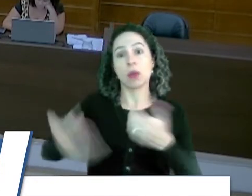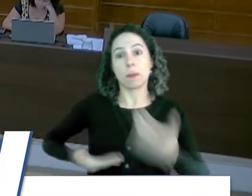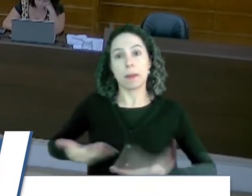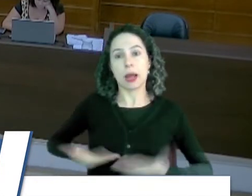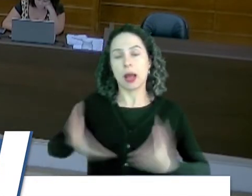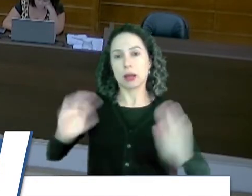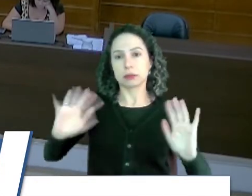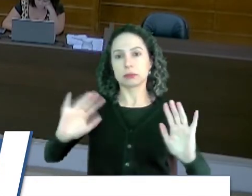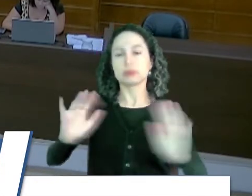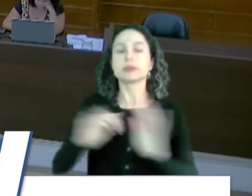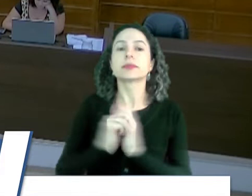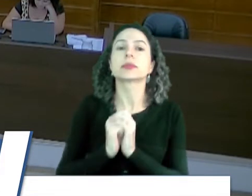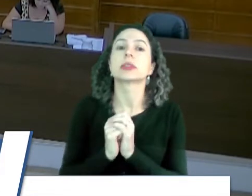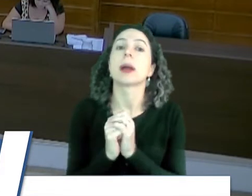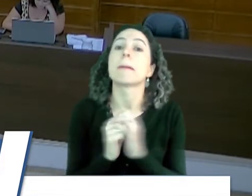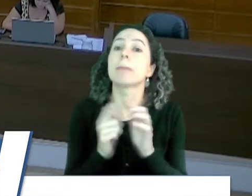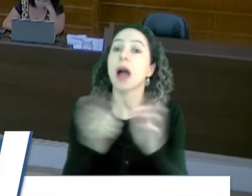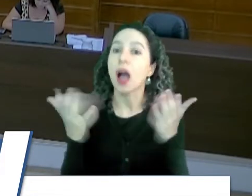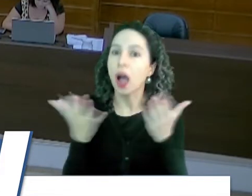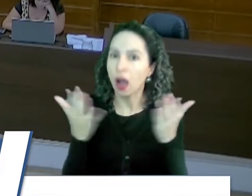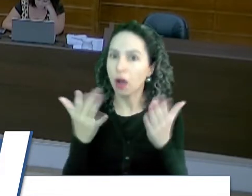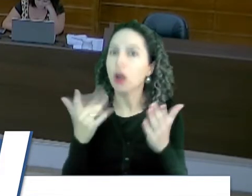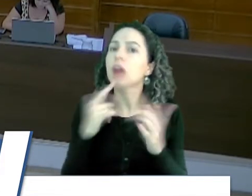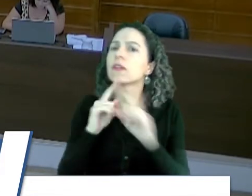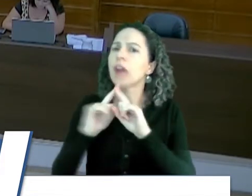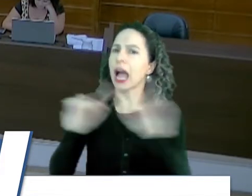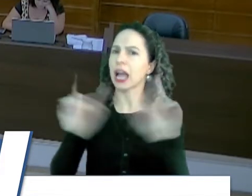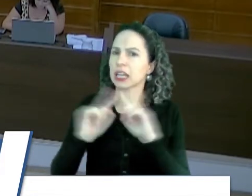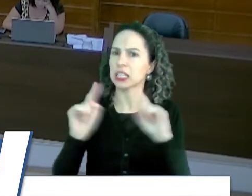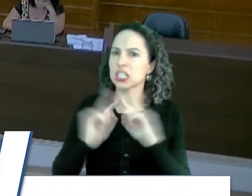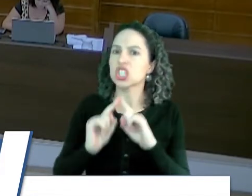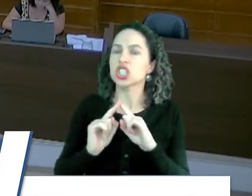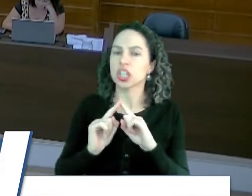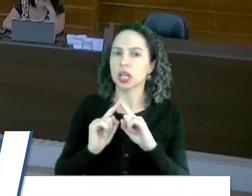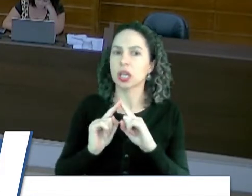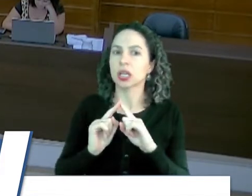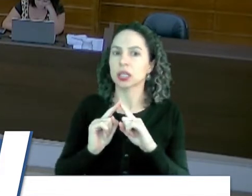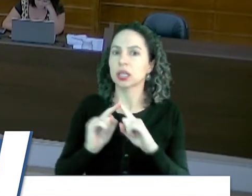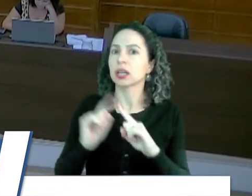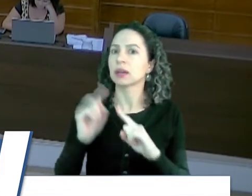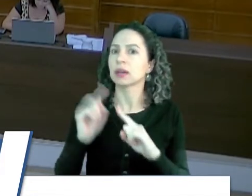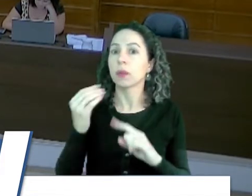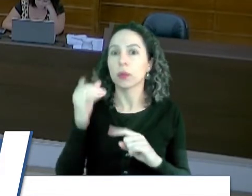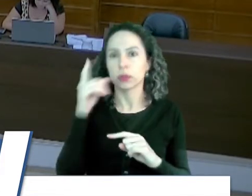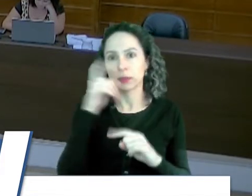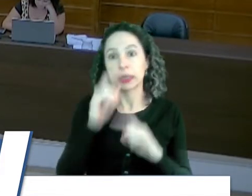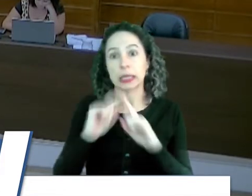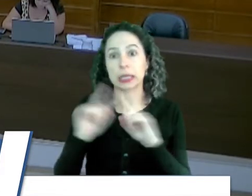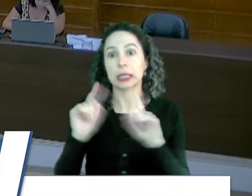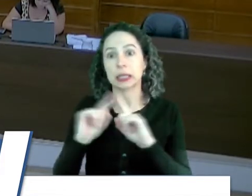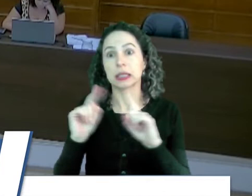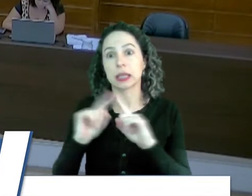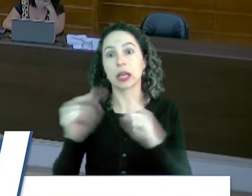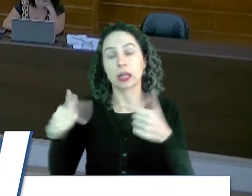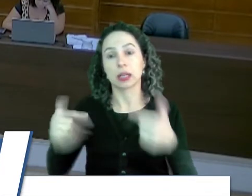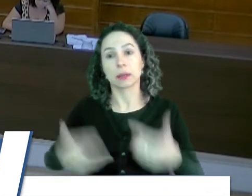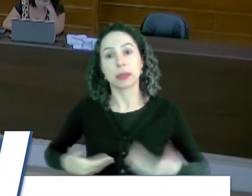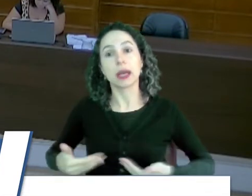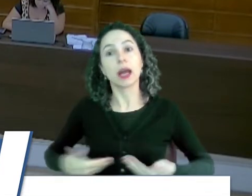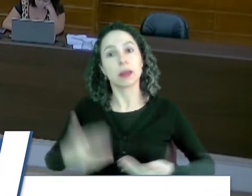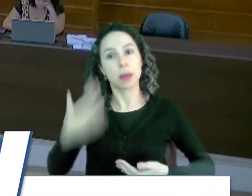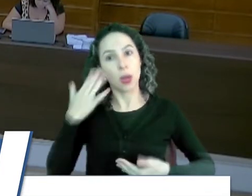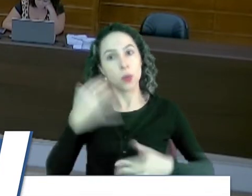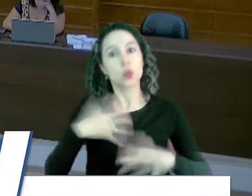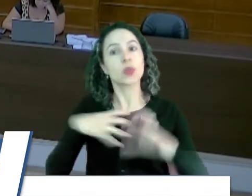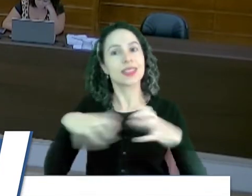Mas, agora, eu vou fazer uma crítica. É muito difícil eu criticar servidor, porque eu sei como funciona